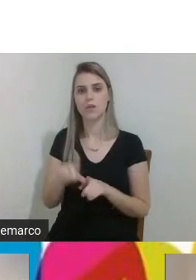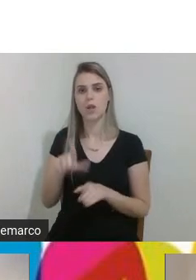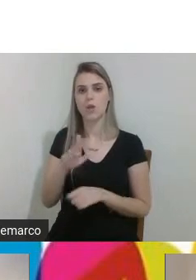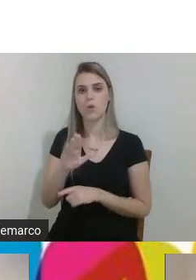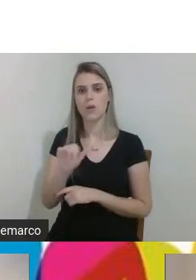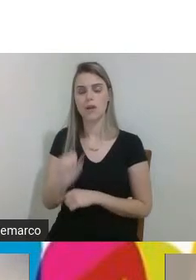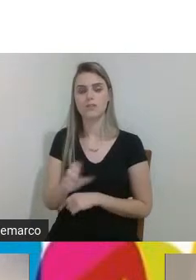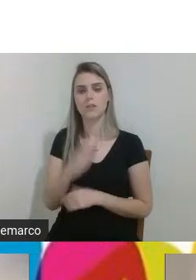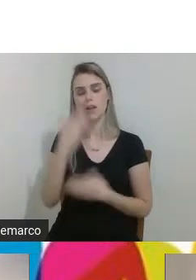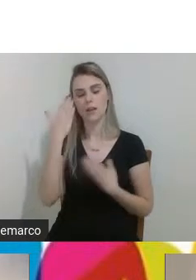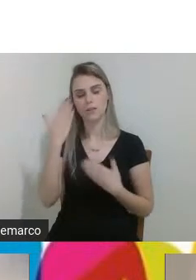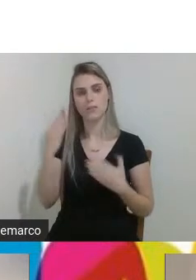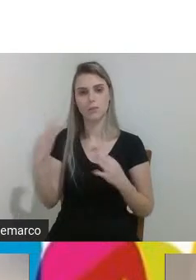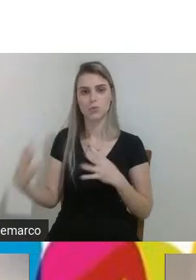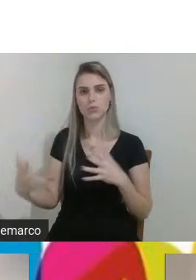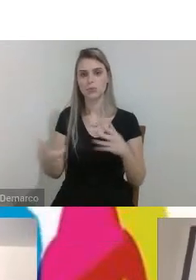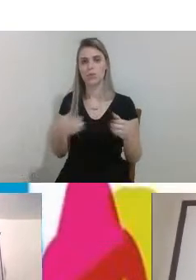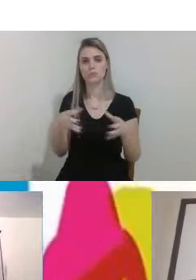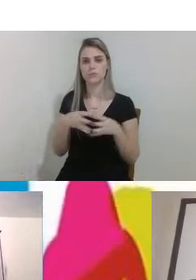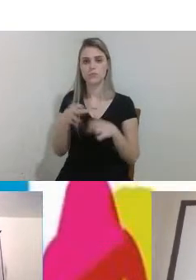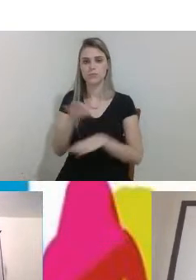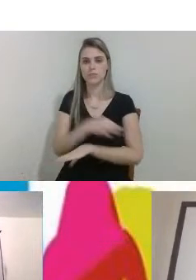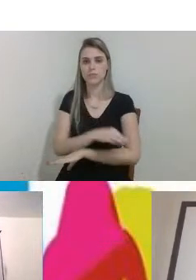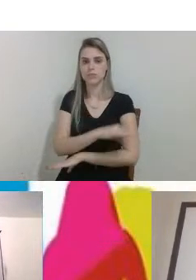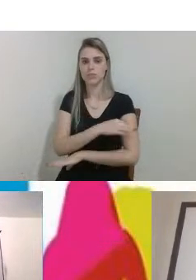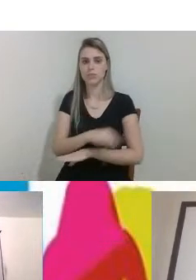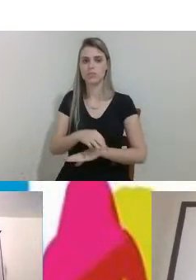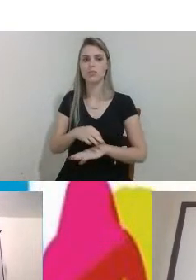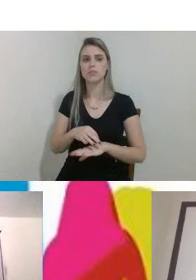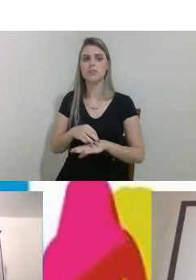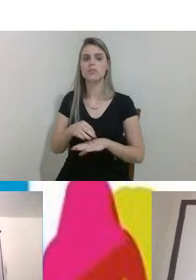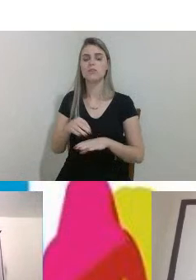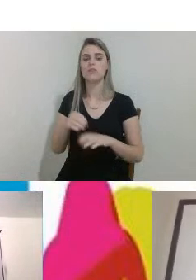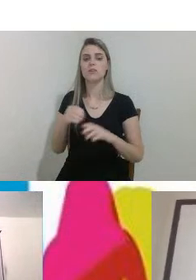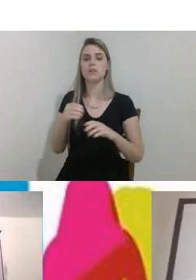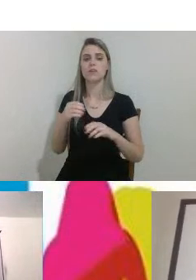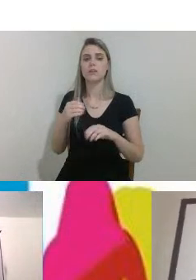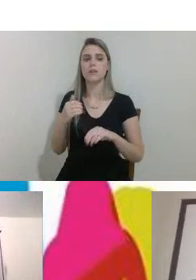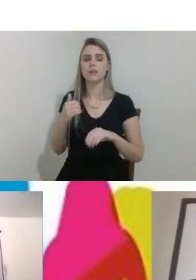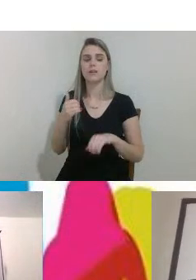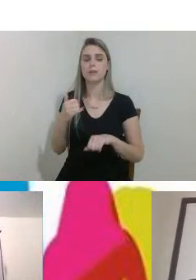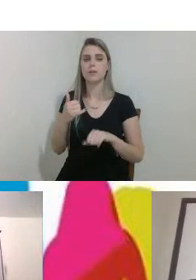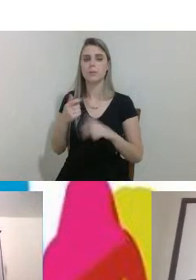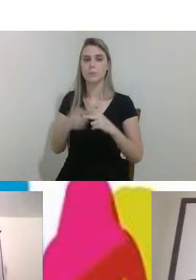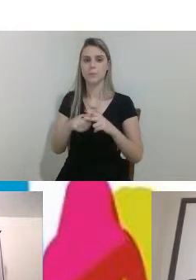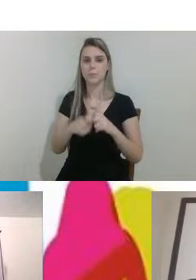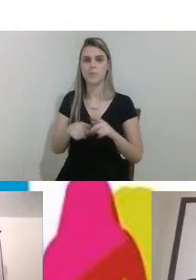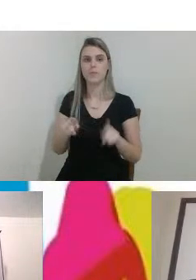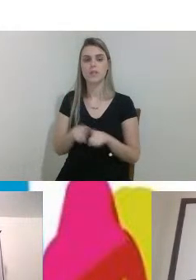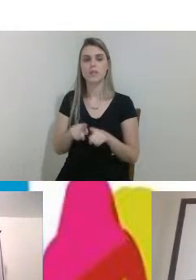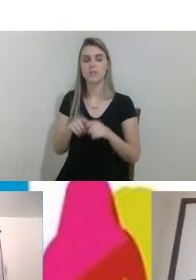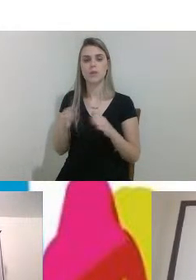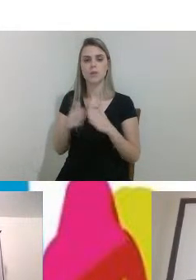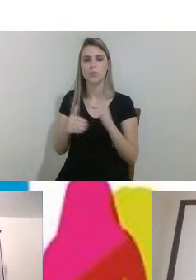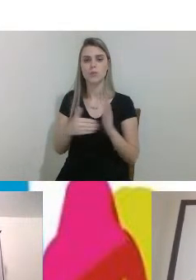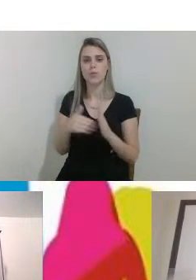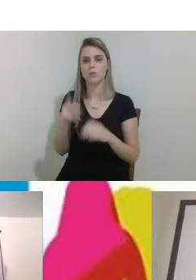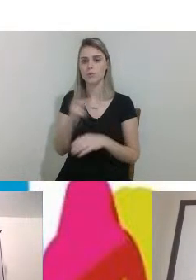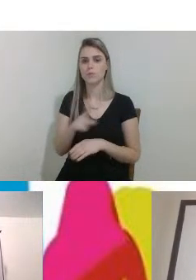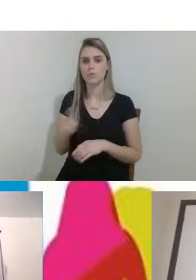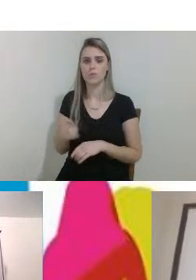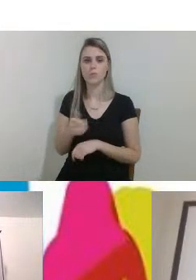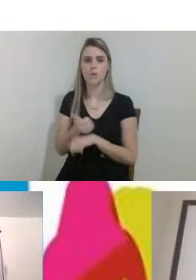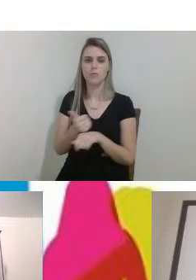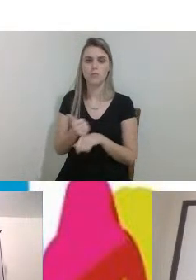obrigada do engenharia da mecânica e todo o nosso corpo docente que é bastante envolvido